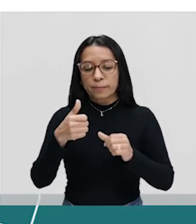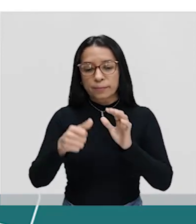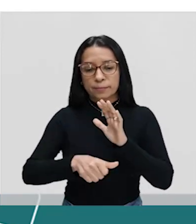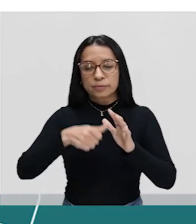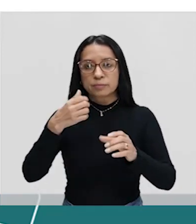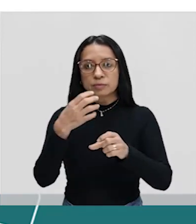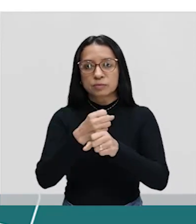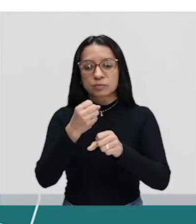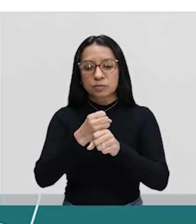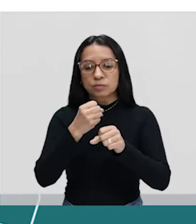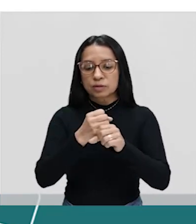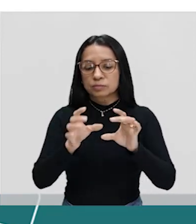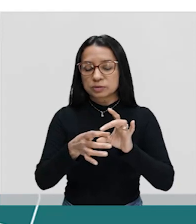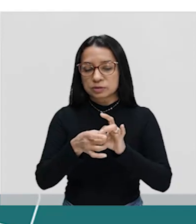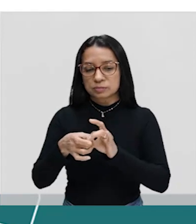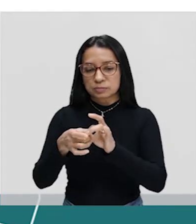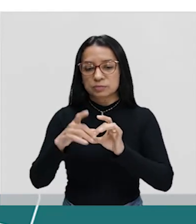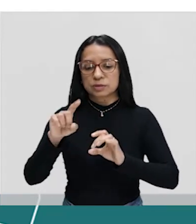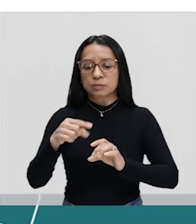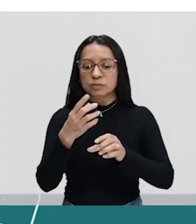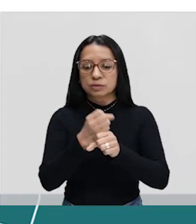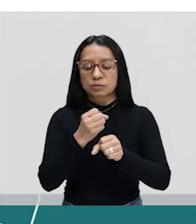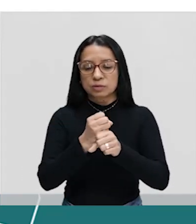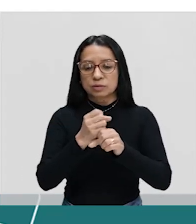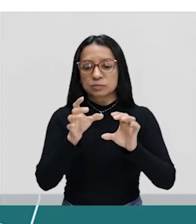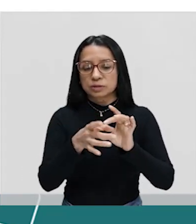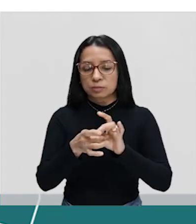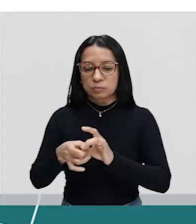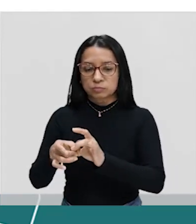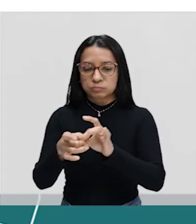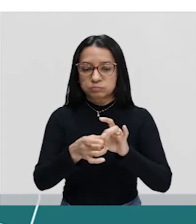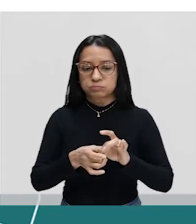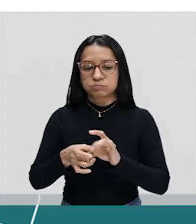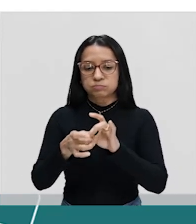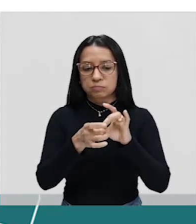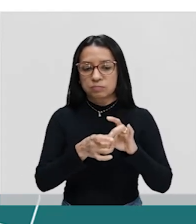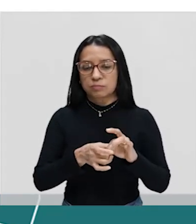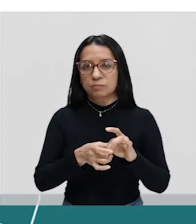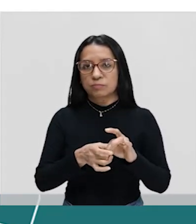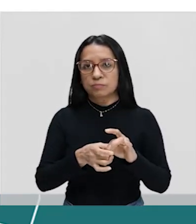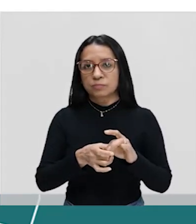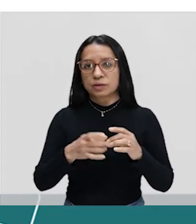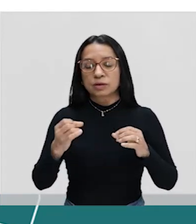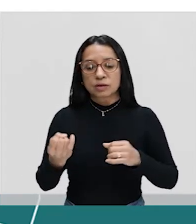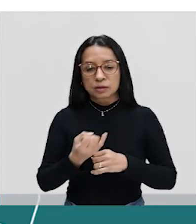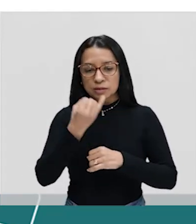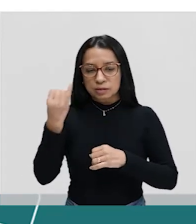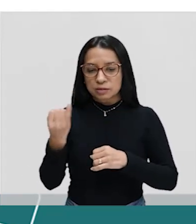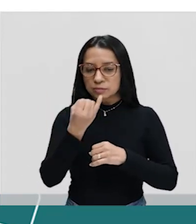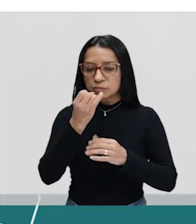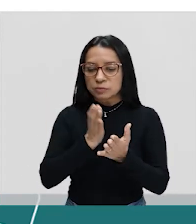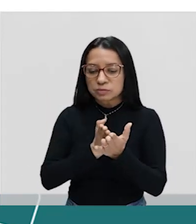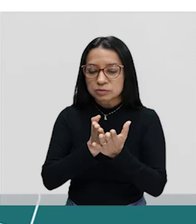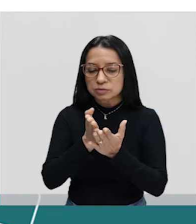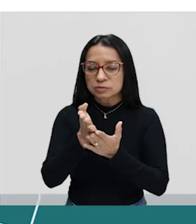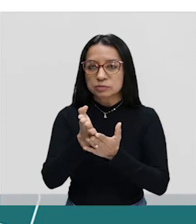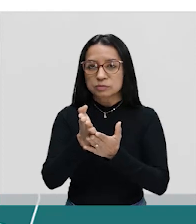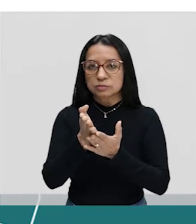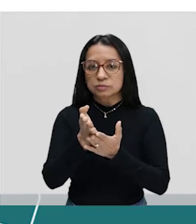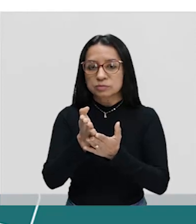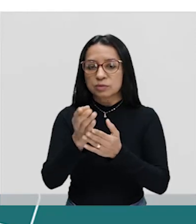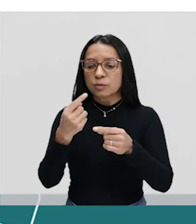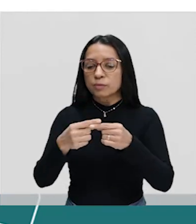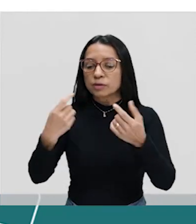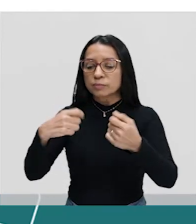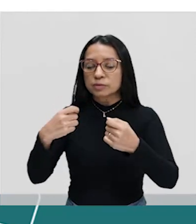a interseção para depois calcularmos a união, tá? E é interessante você seguir esse raciocínio, tá? Até você acostumar